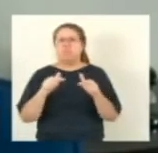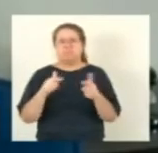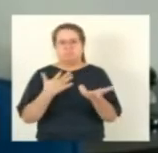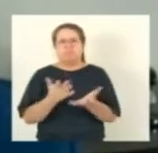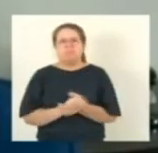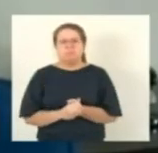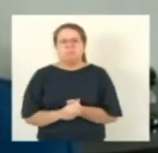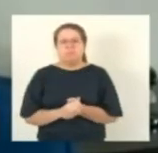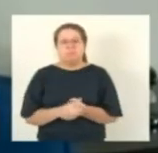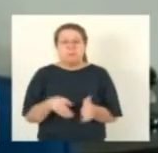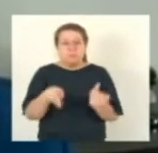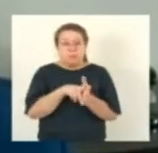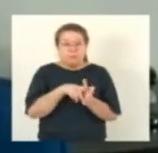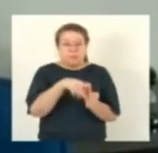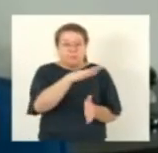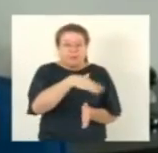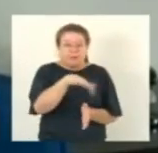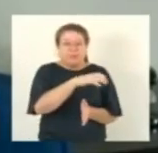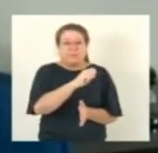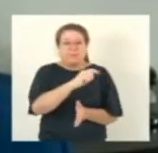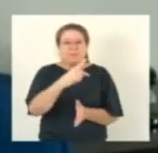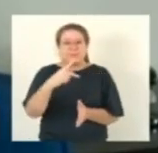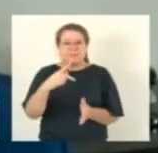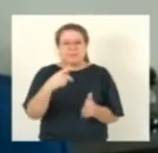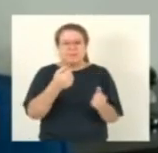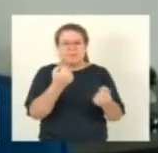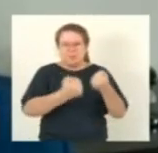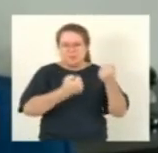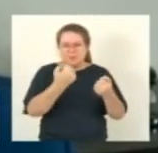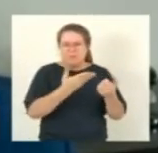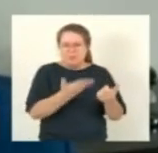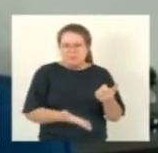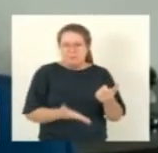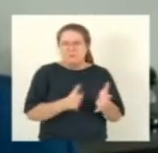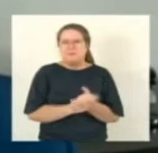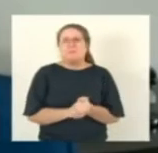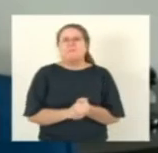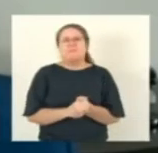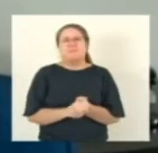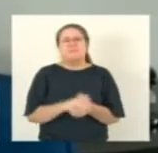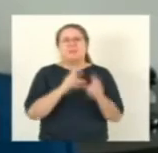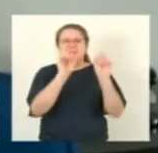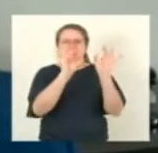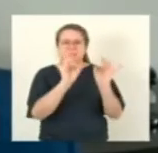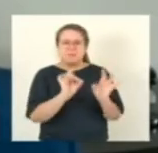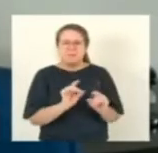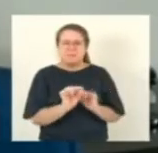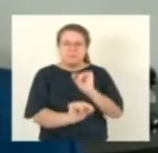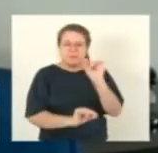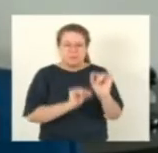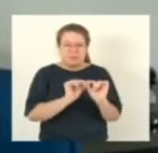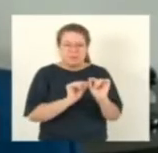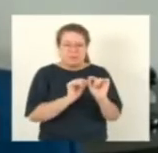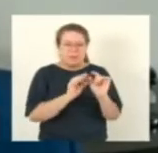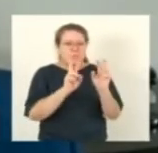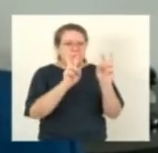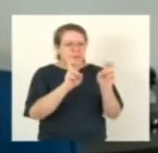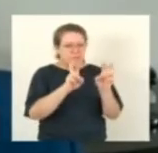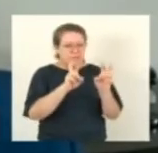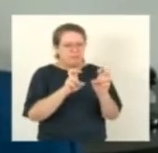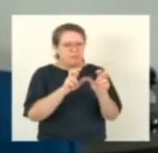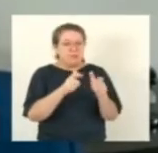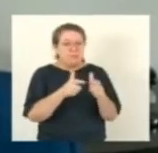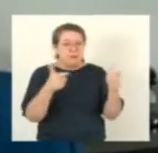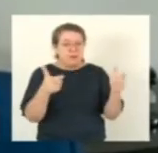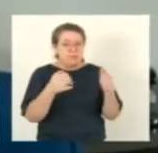motoristas de aplicativo com associação especificamente sobre esse ponto porque boa parte das